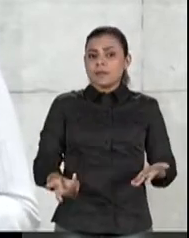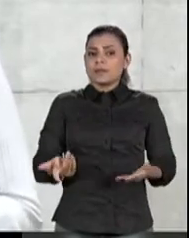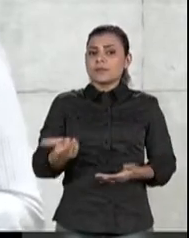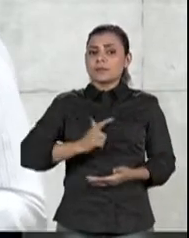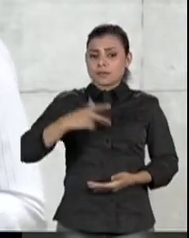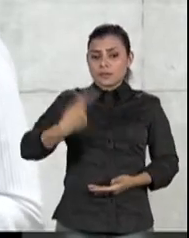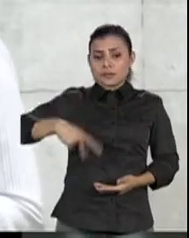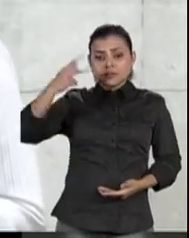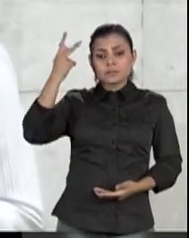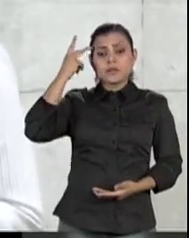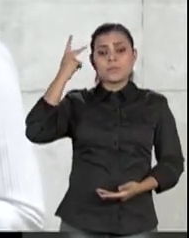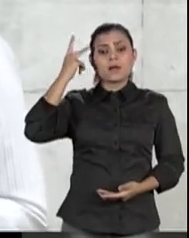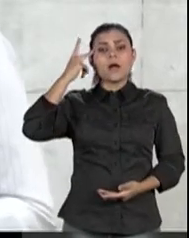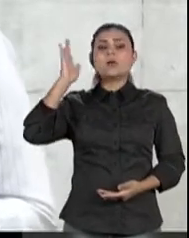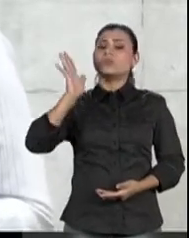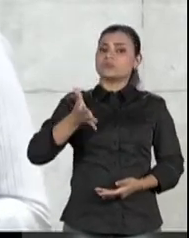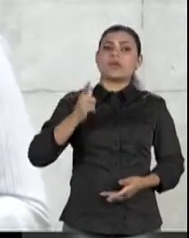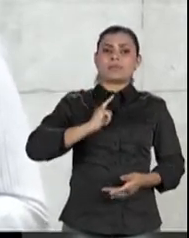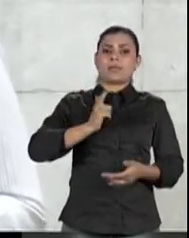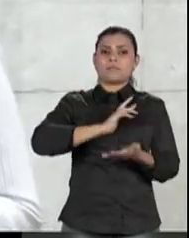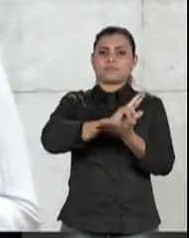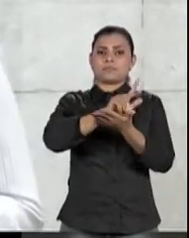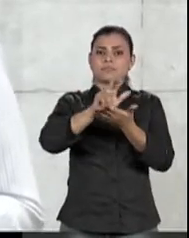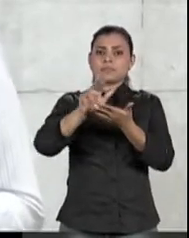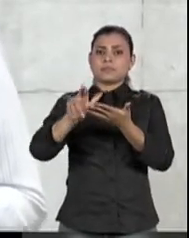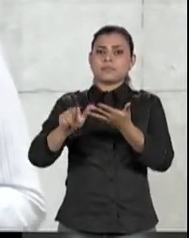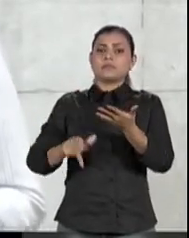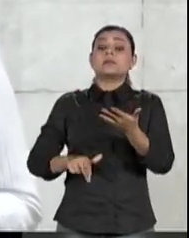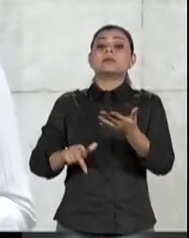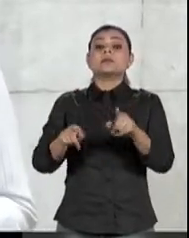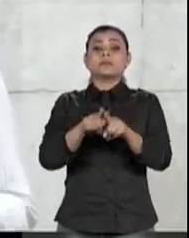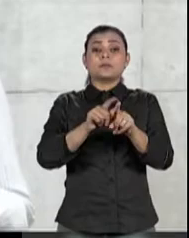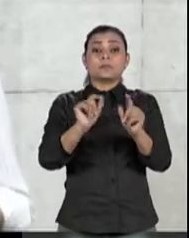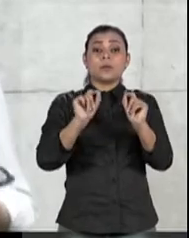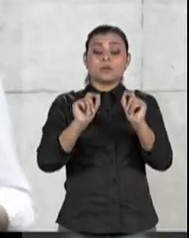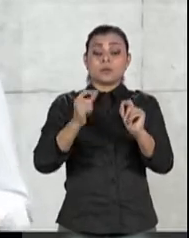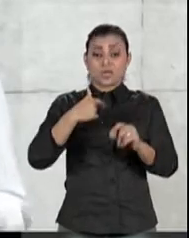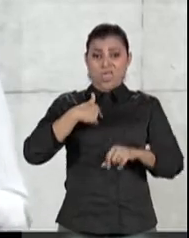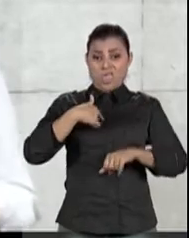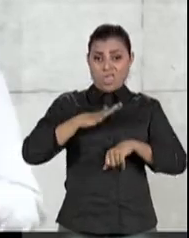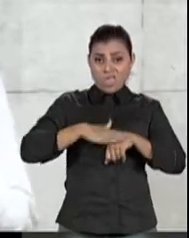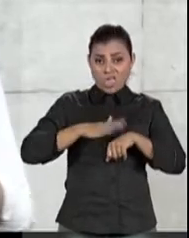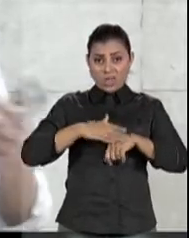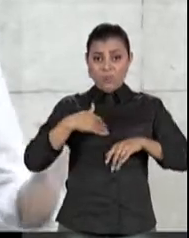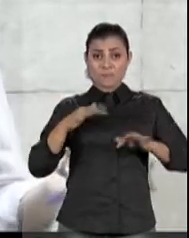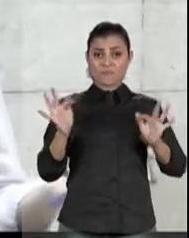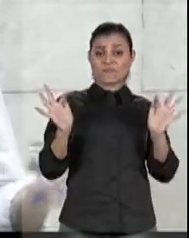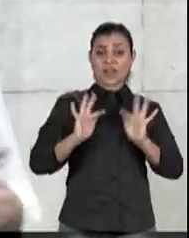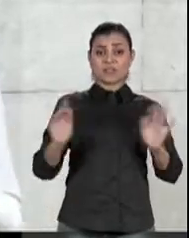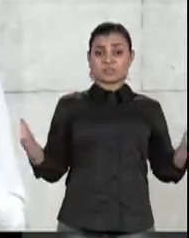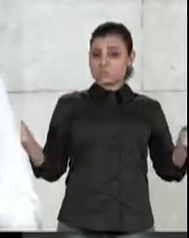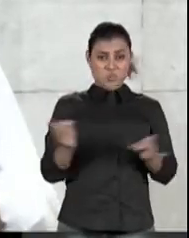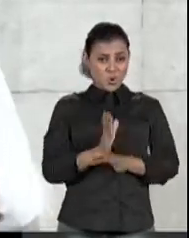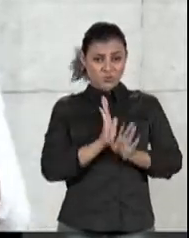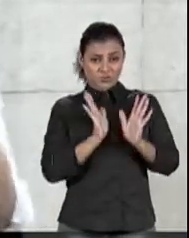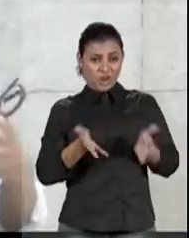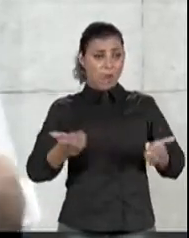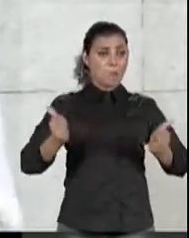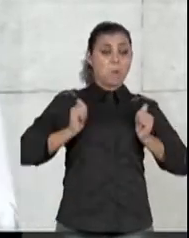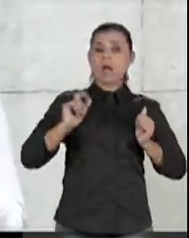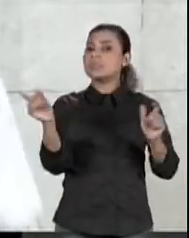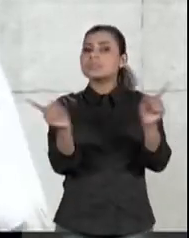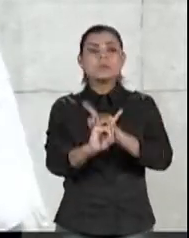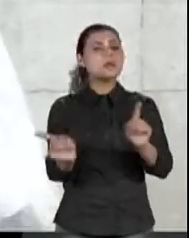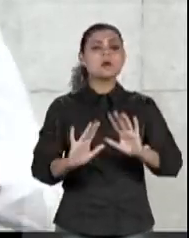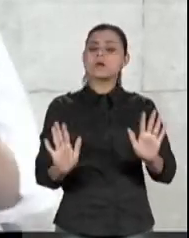São Paulo a gente já tem, o que não quer dizer que eu me dê por satisfeita com o número de serviços oferecidos, ou